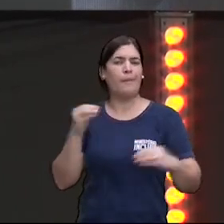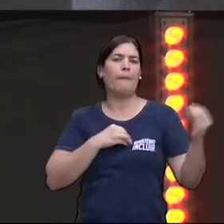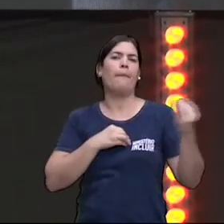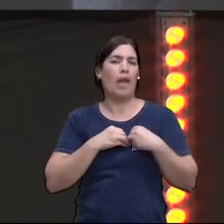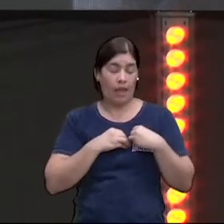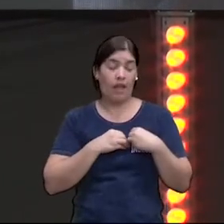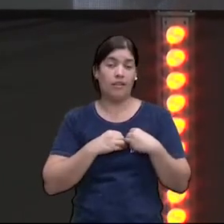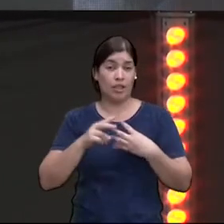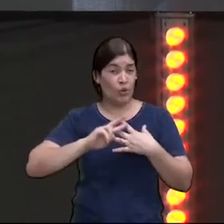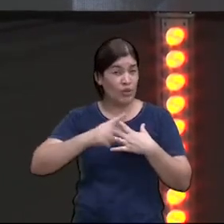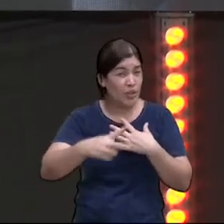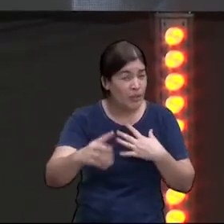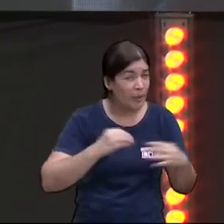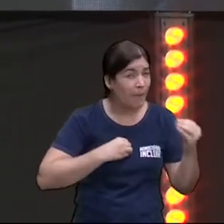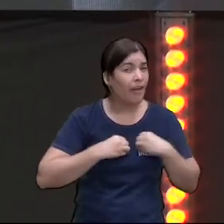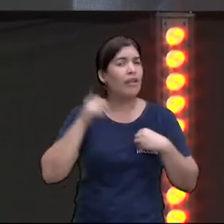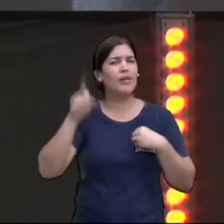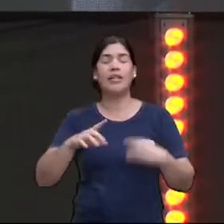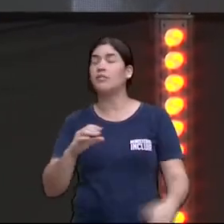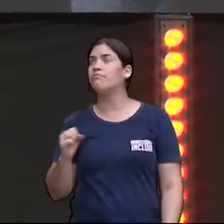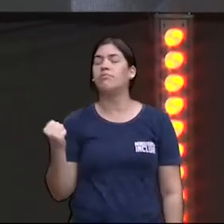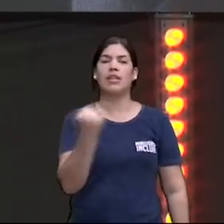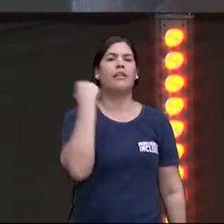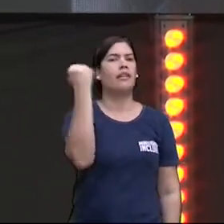as consequências do pecado são terríveis,